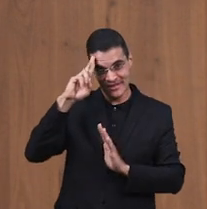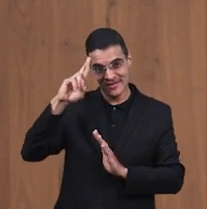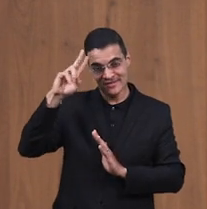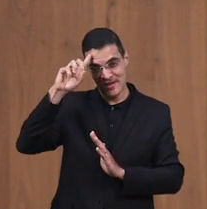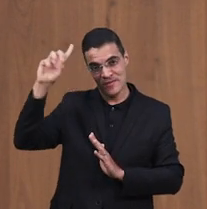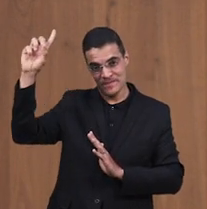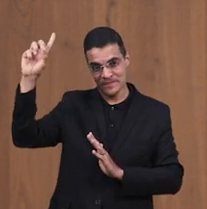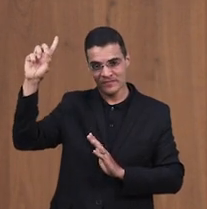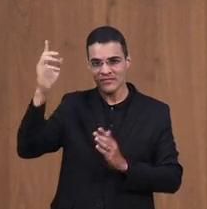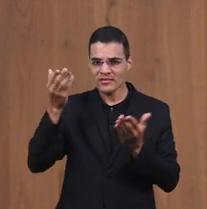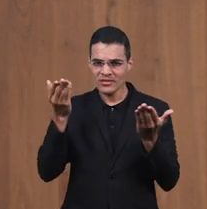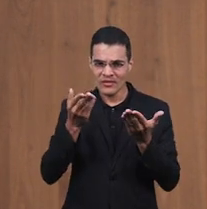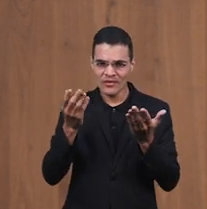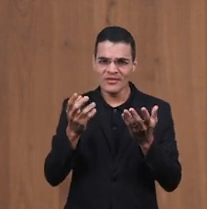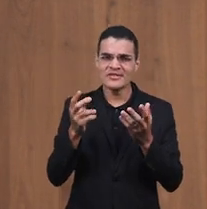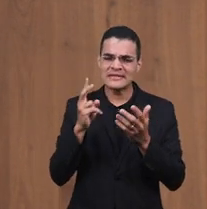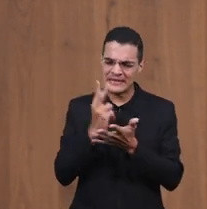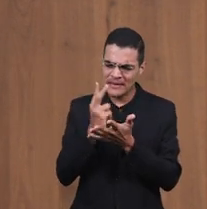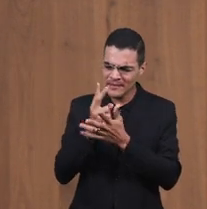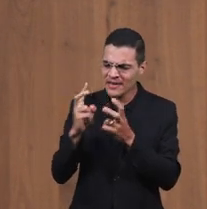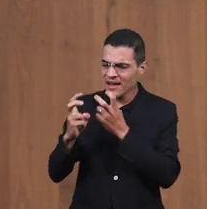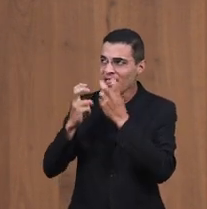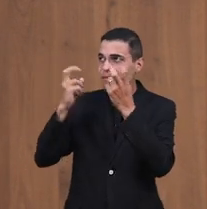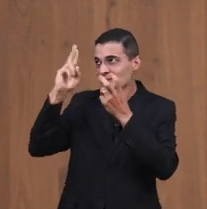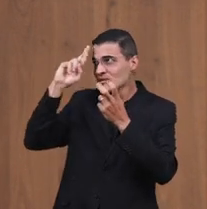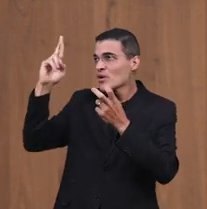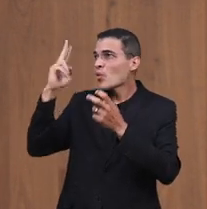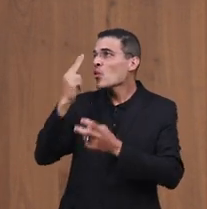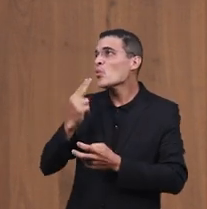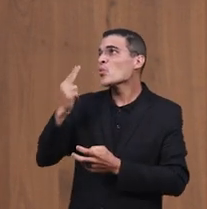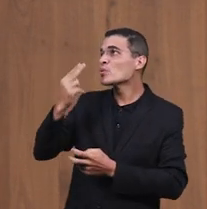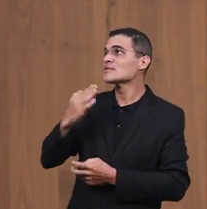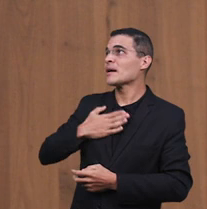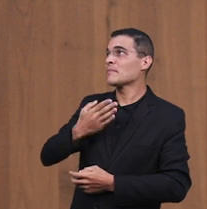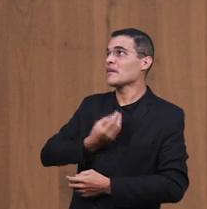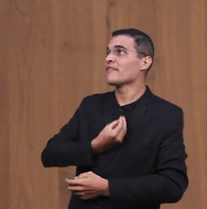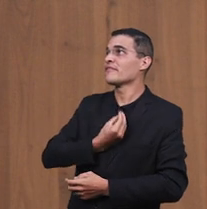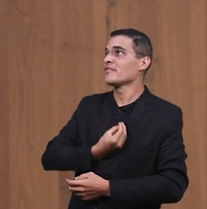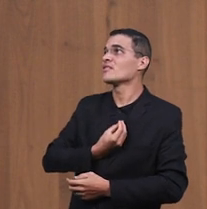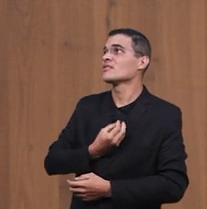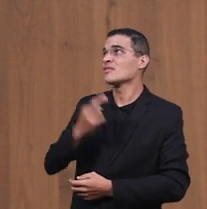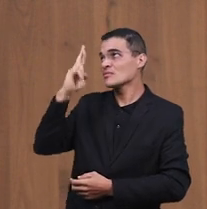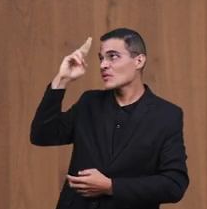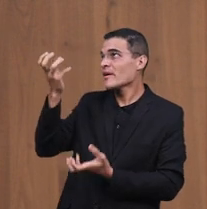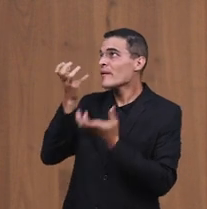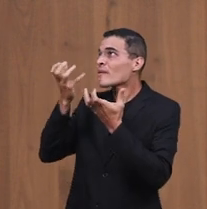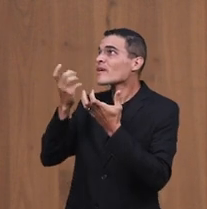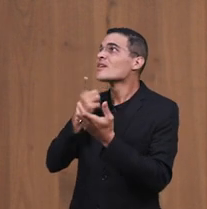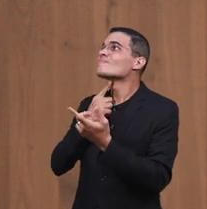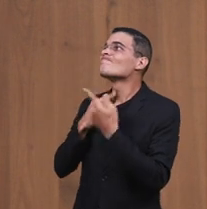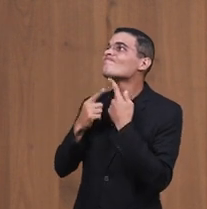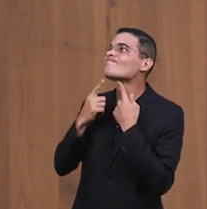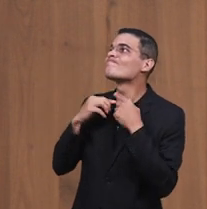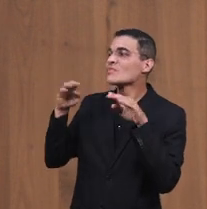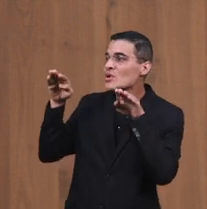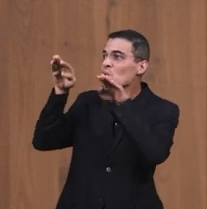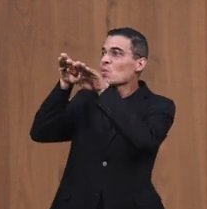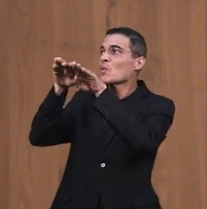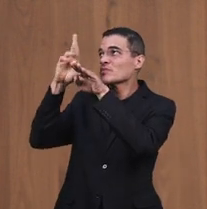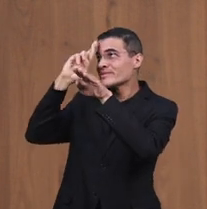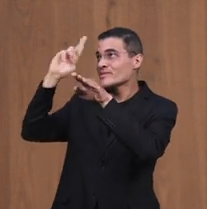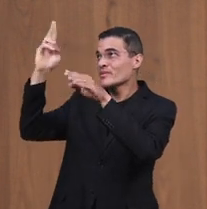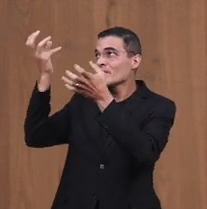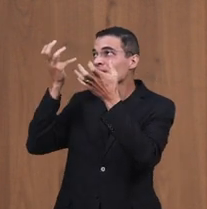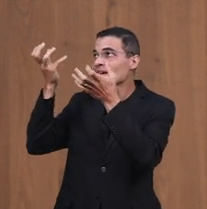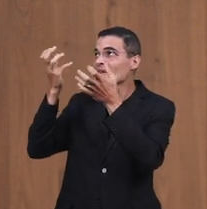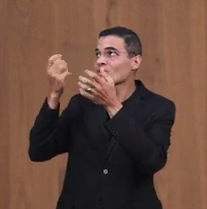hora Nós vamos clamar Vamos pedir ao Senhor Usa-nos A minha vida Está nas Tuas mãos Eu quero fazer A Tua vontade Quero ser uma bênção Em